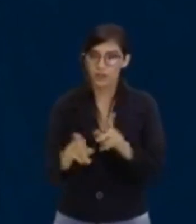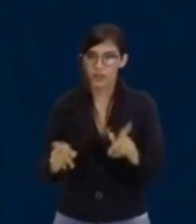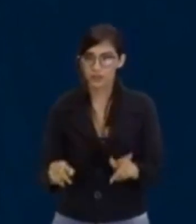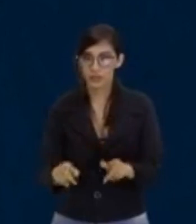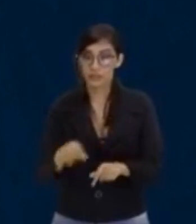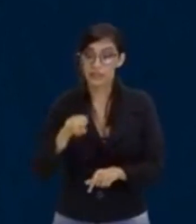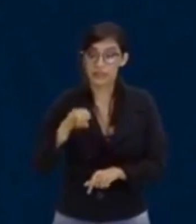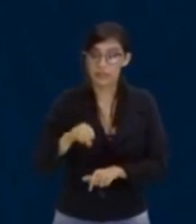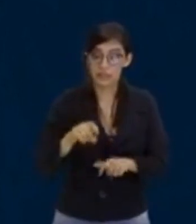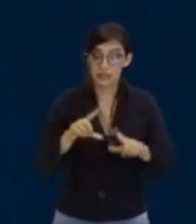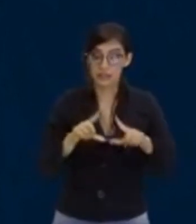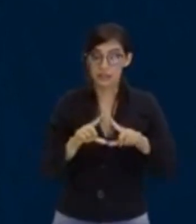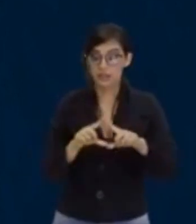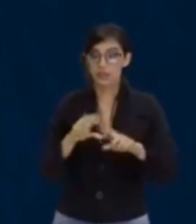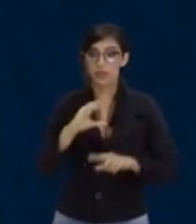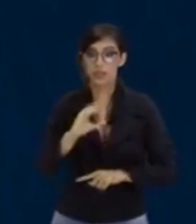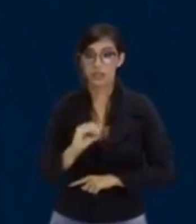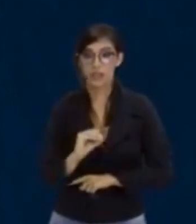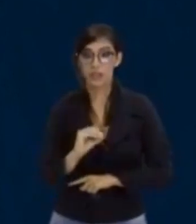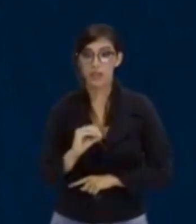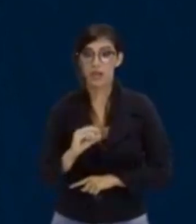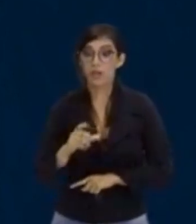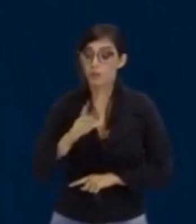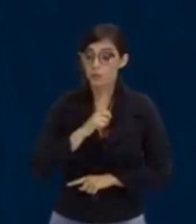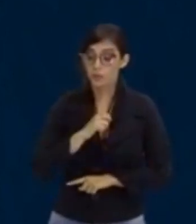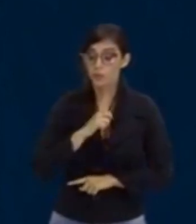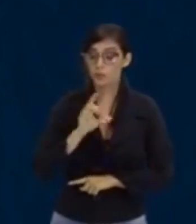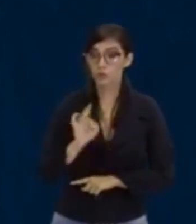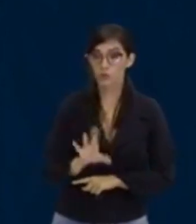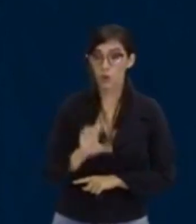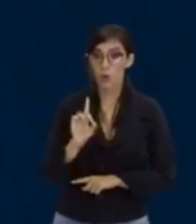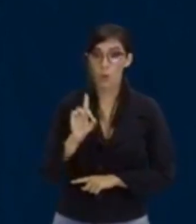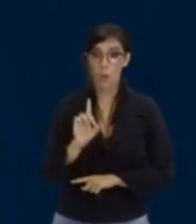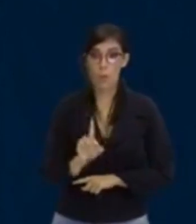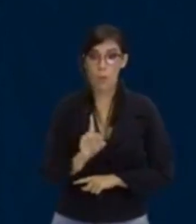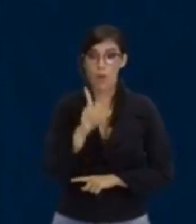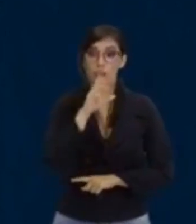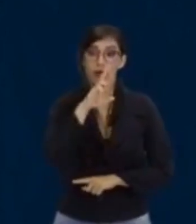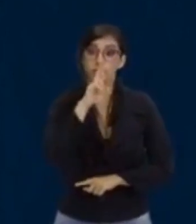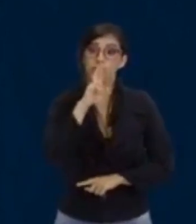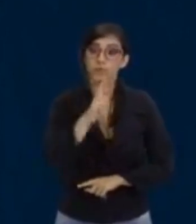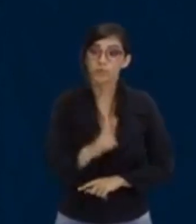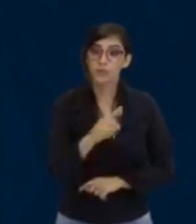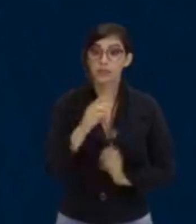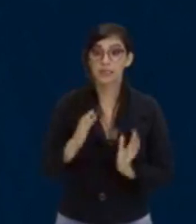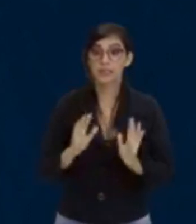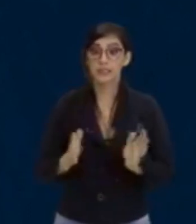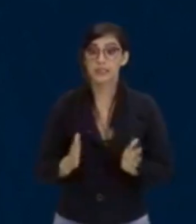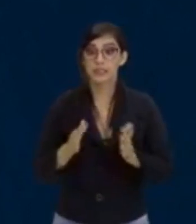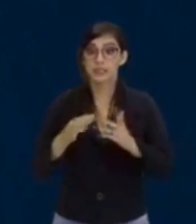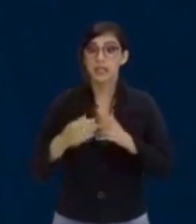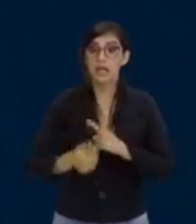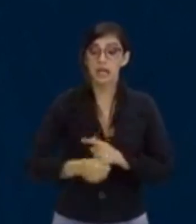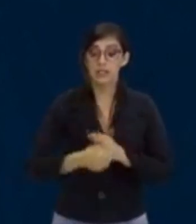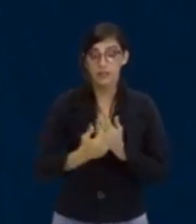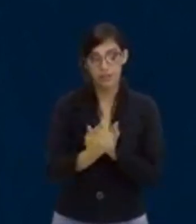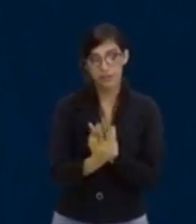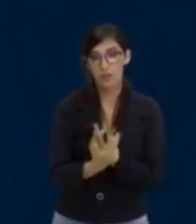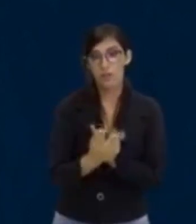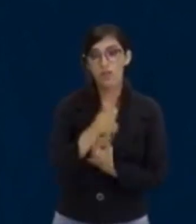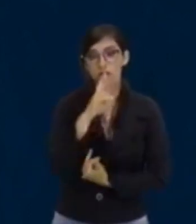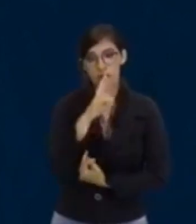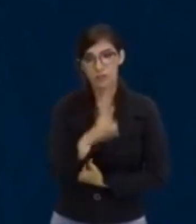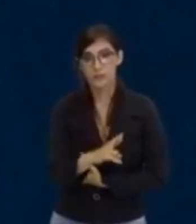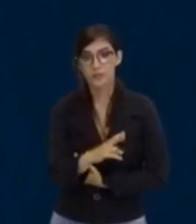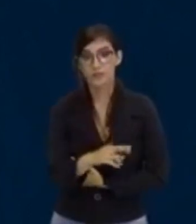zero, eu posso falar que eu tenho apenas uma resposta, já que as duas que eu vou encontrar, elas são iguais, tá?